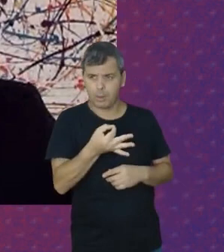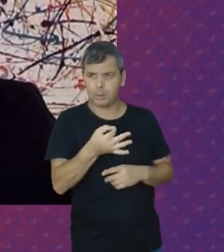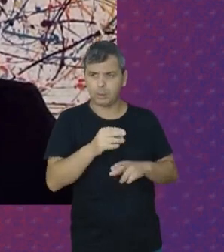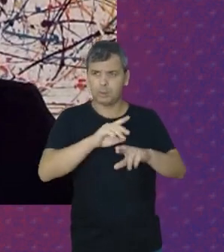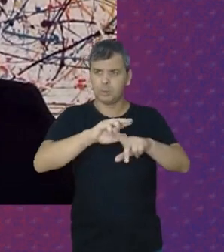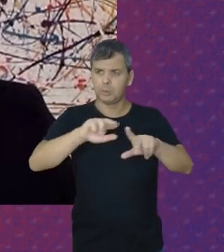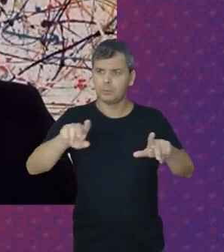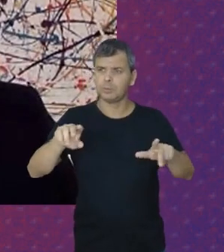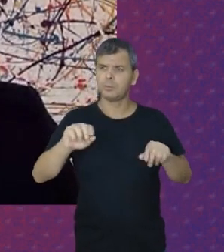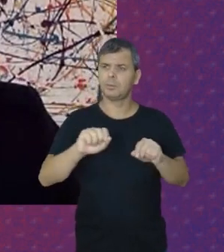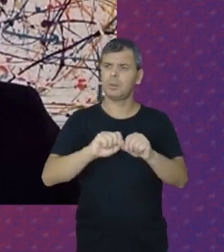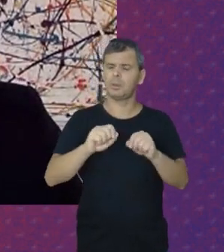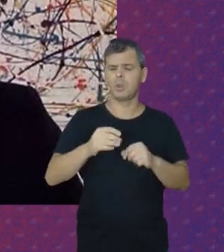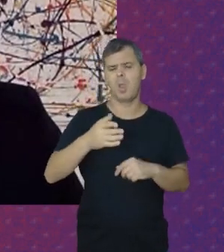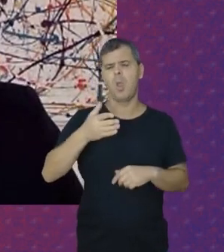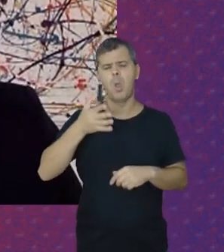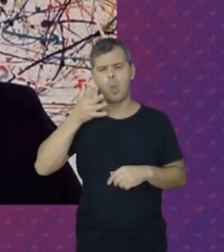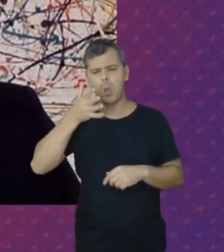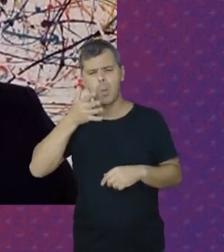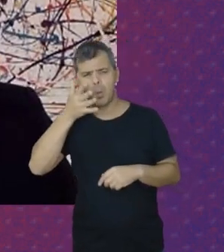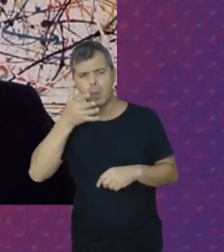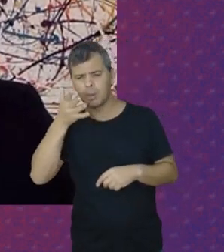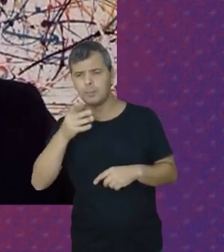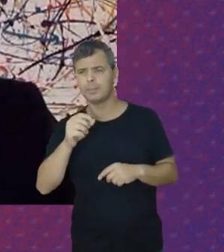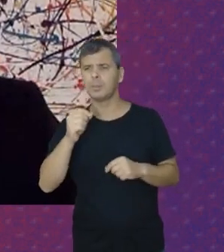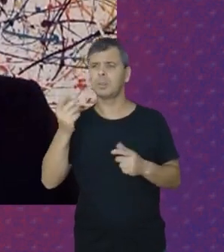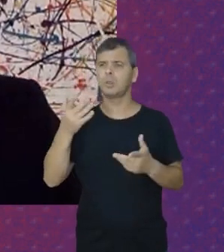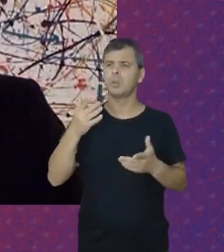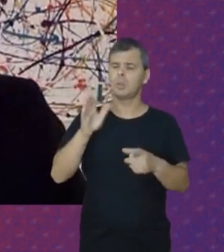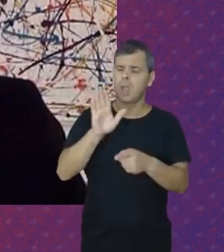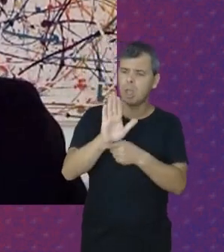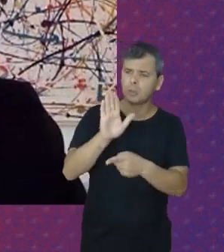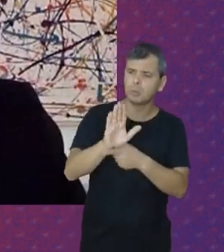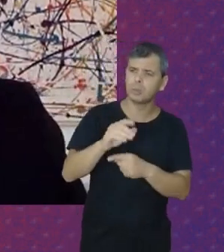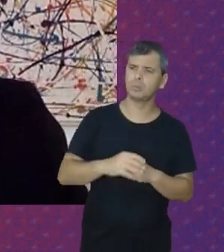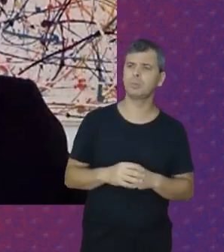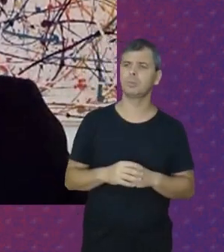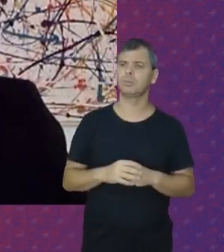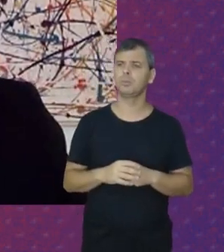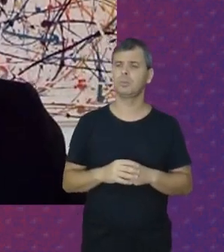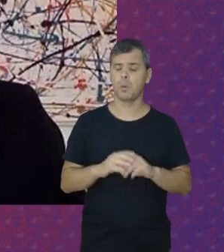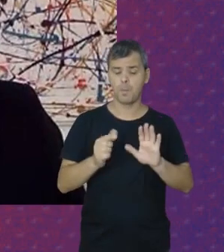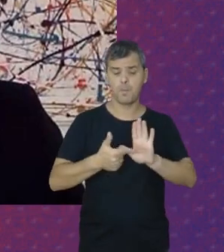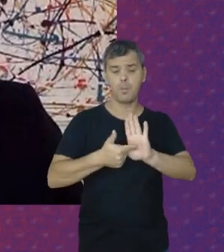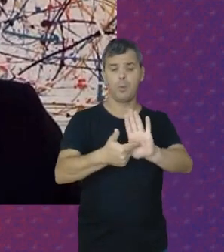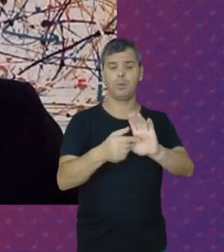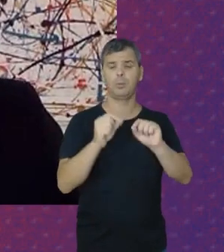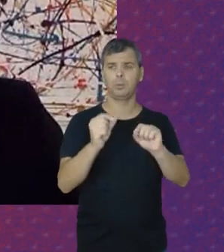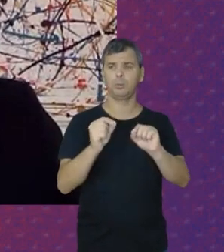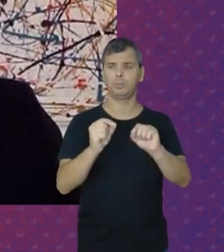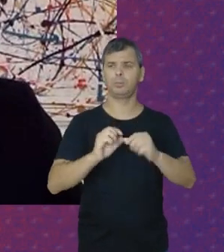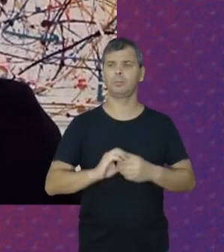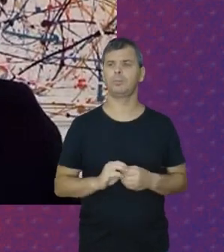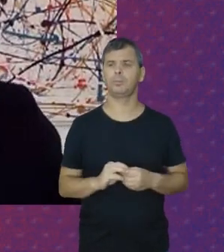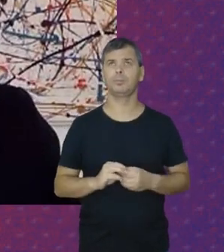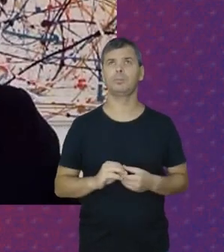muitas Das suas falas Em muitas Das suas contribuições Apontando Como